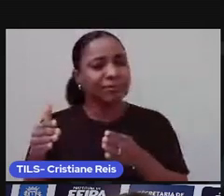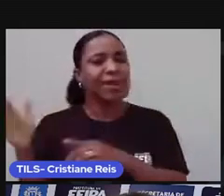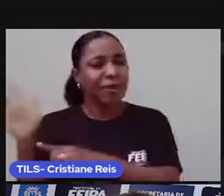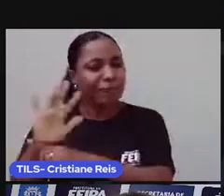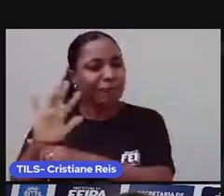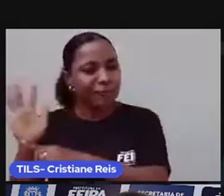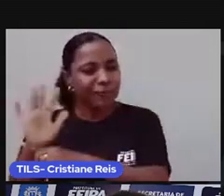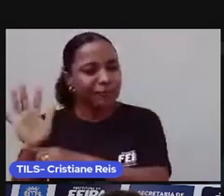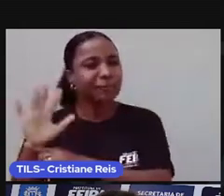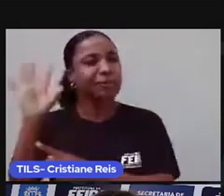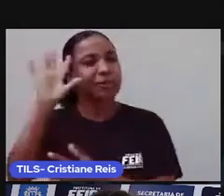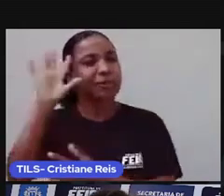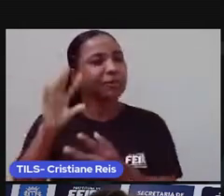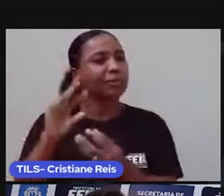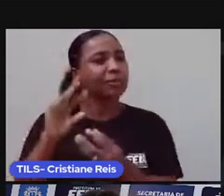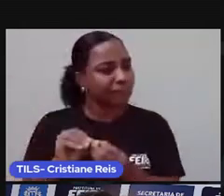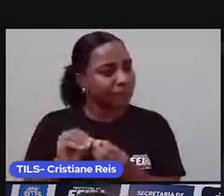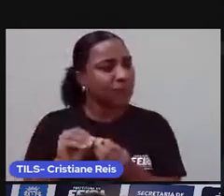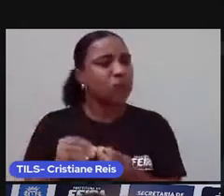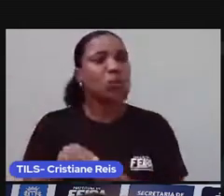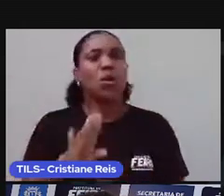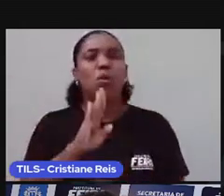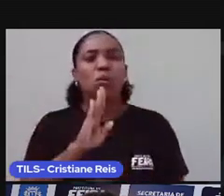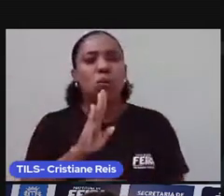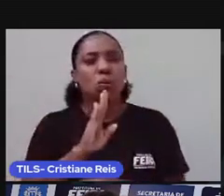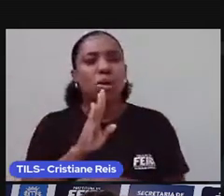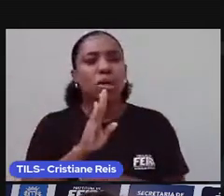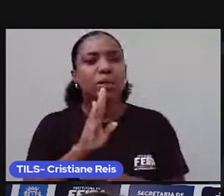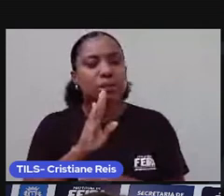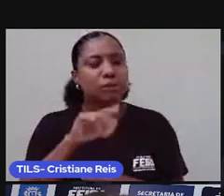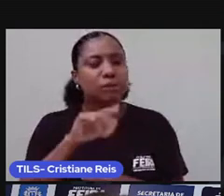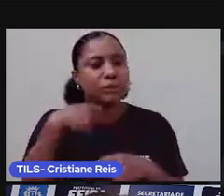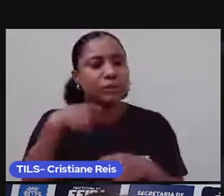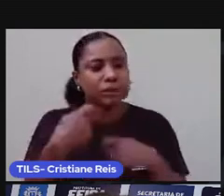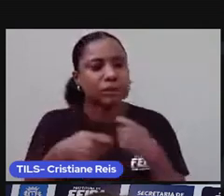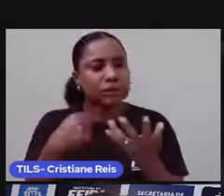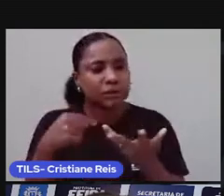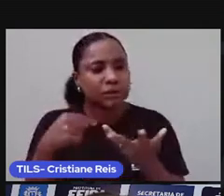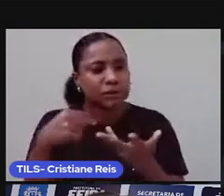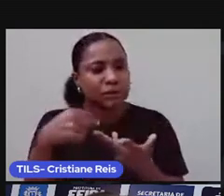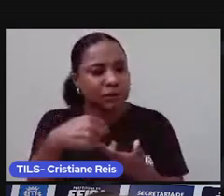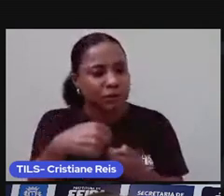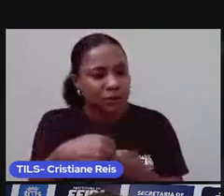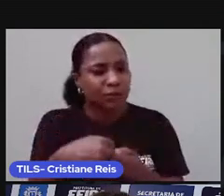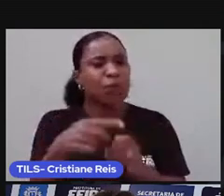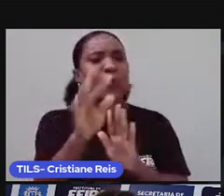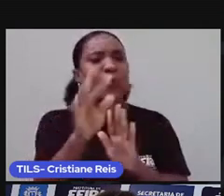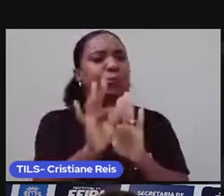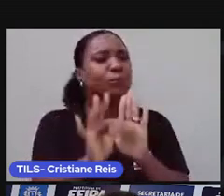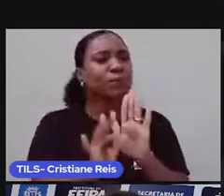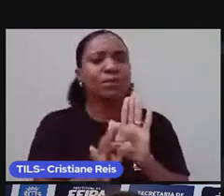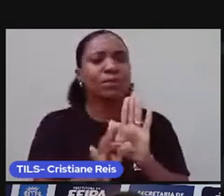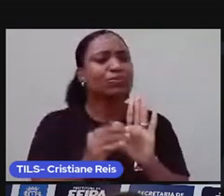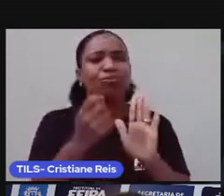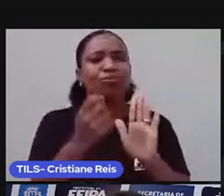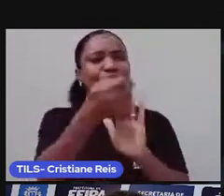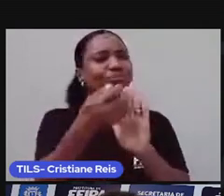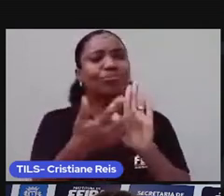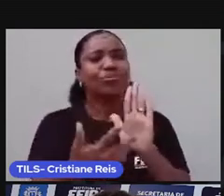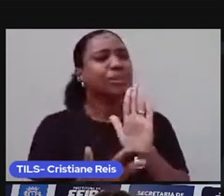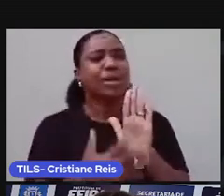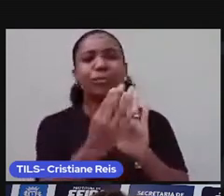sobre o tema, e depois levante hipóteses sobre o conteúdo do texto. Logo depois,